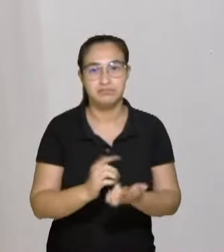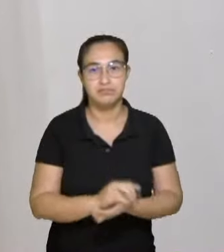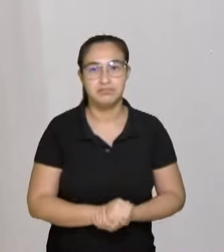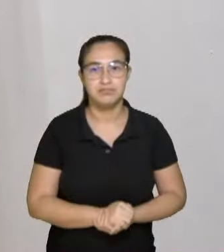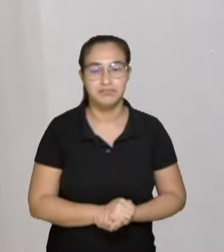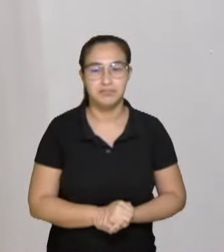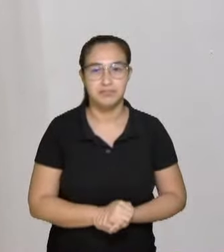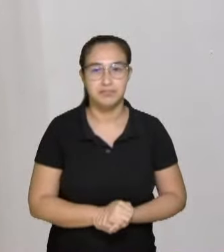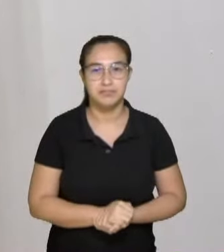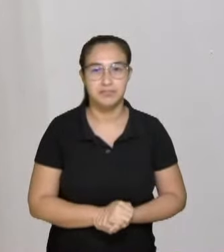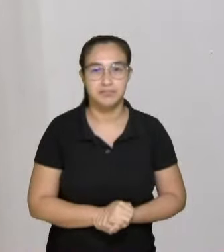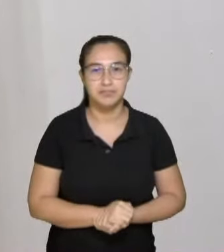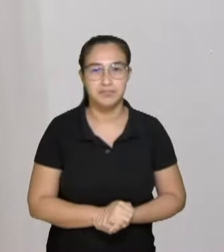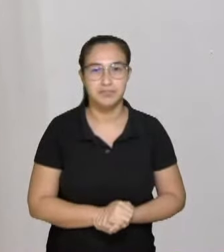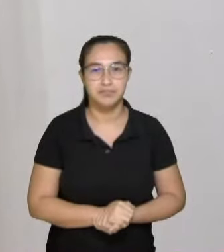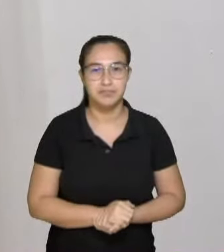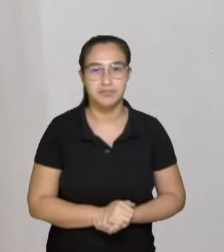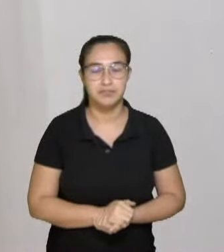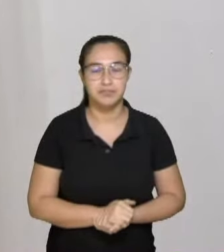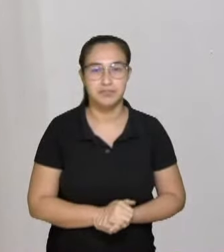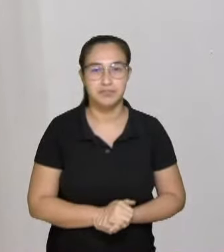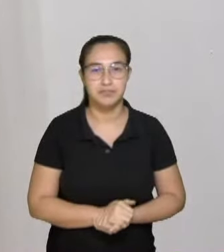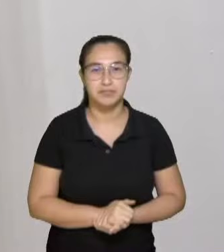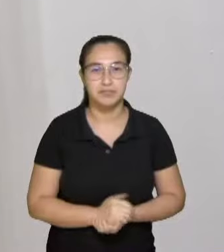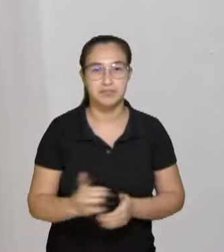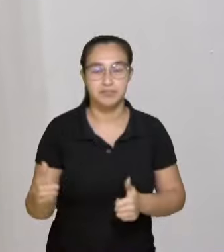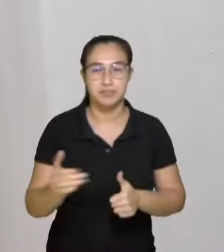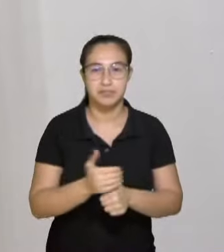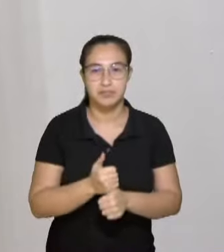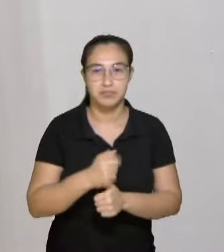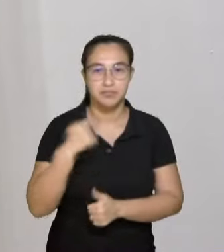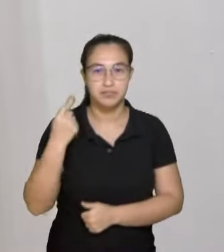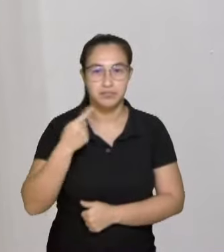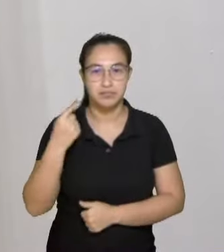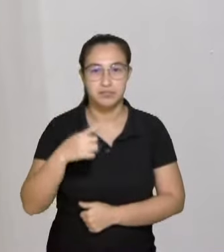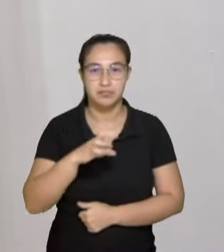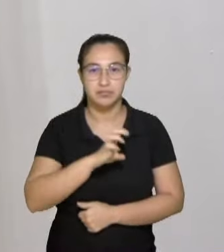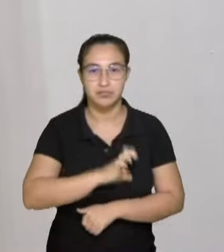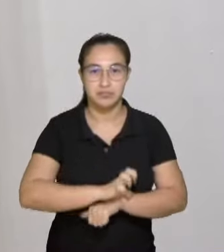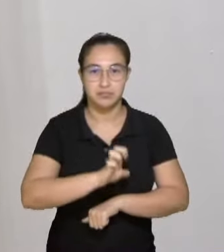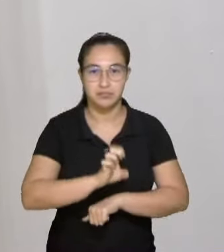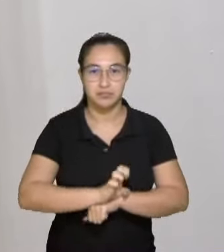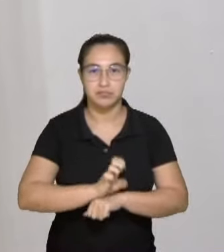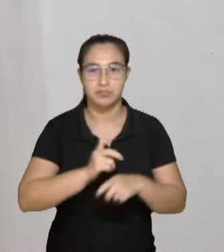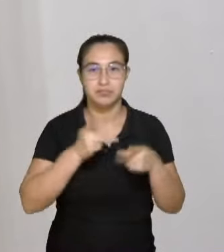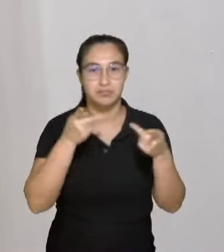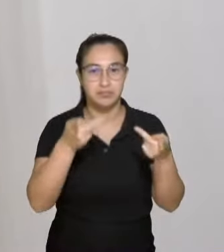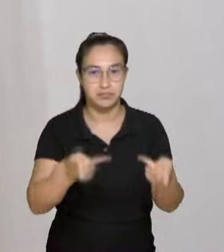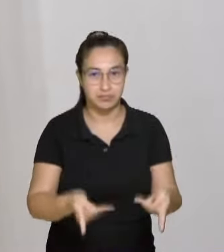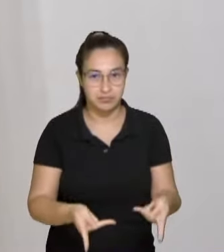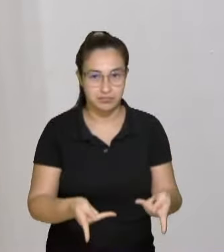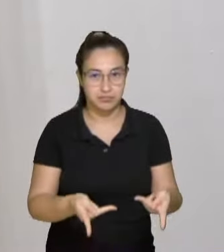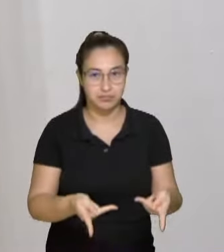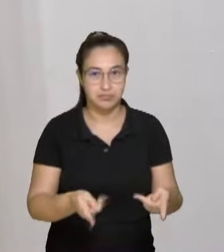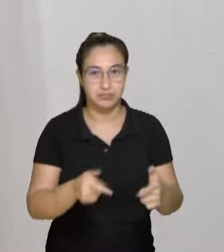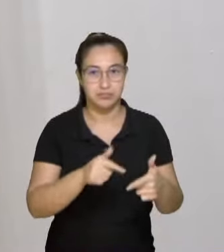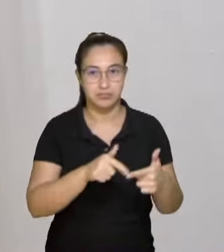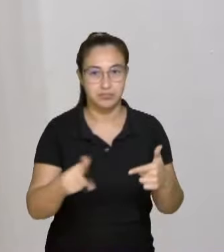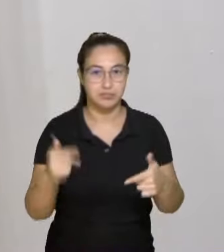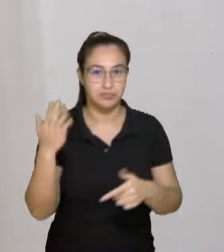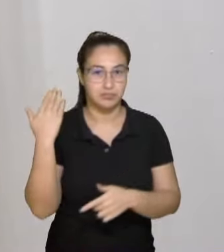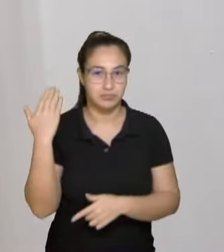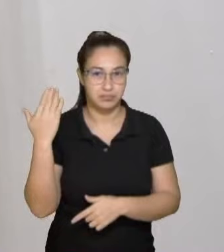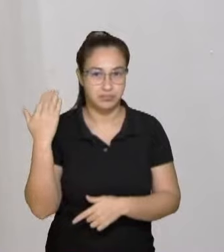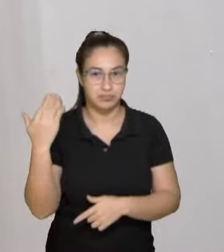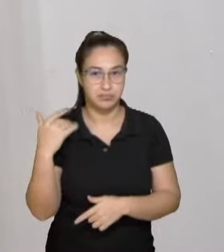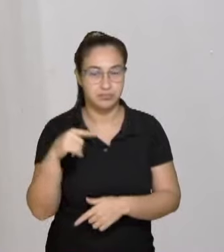assumindo como deputado estadual, para fazer uma visita, na qual nós fizemos na semana passada, para um